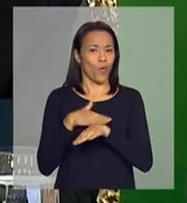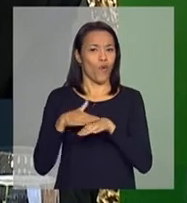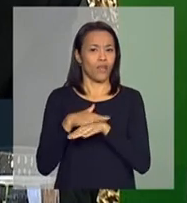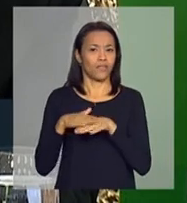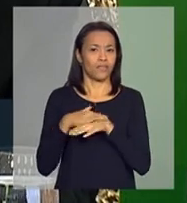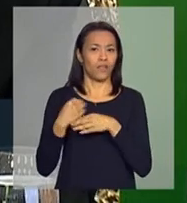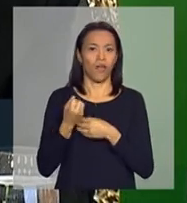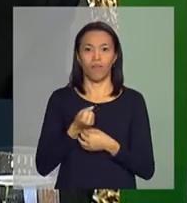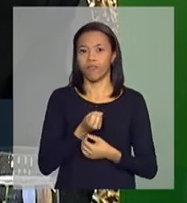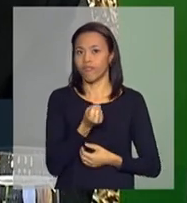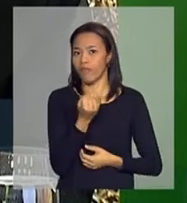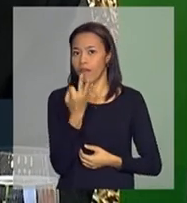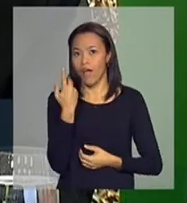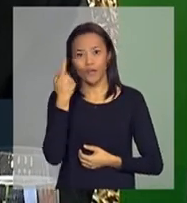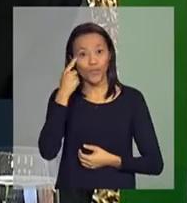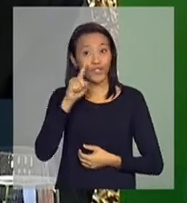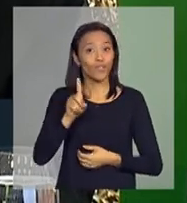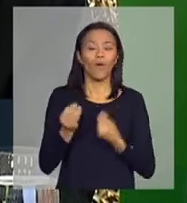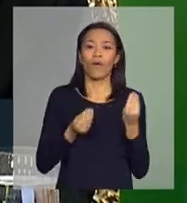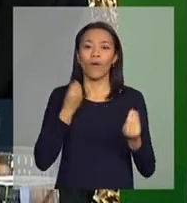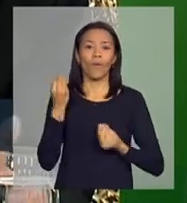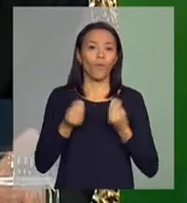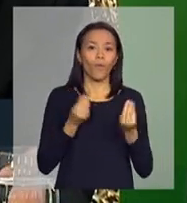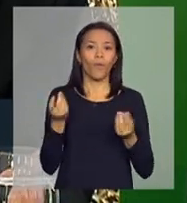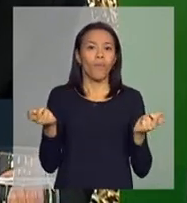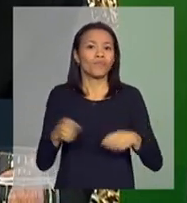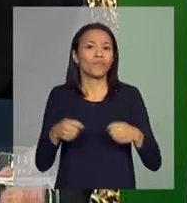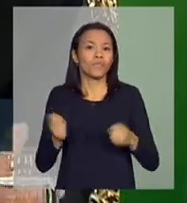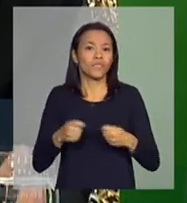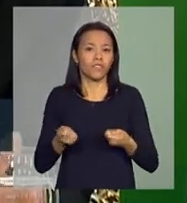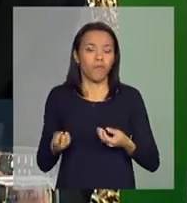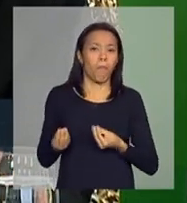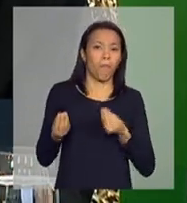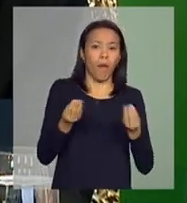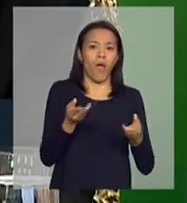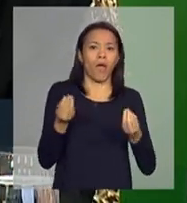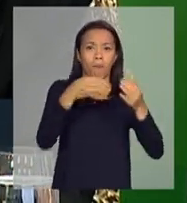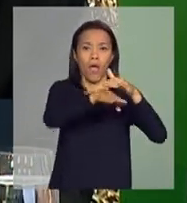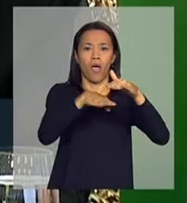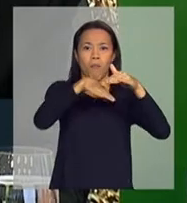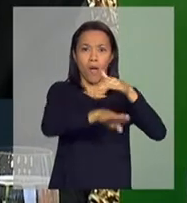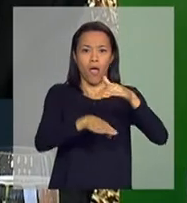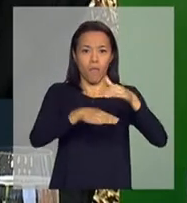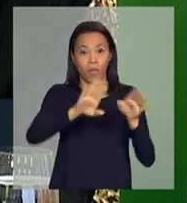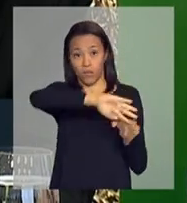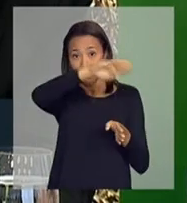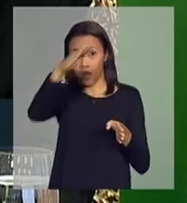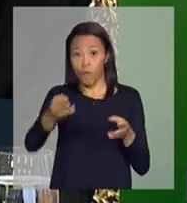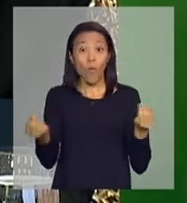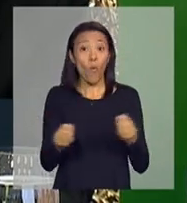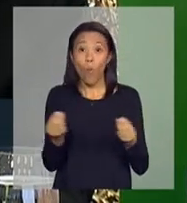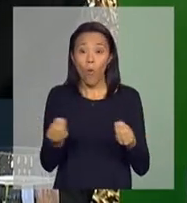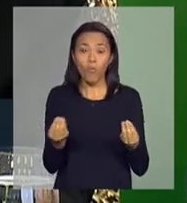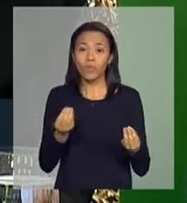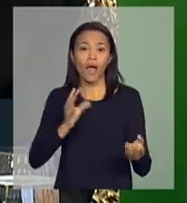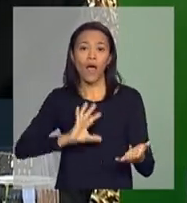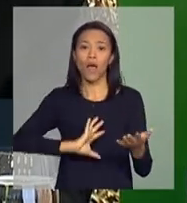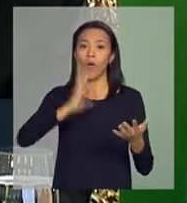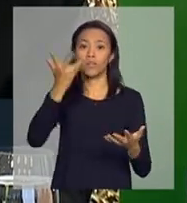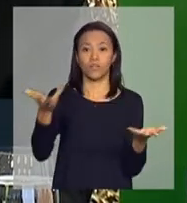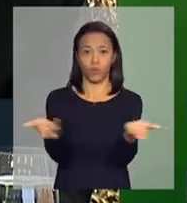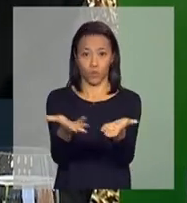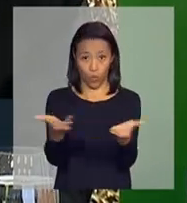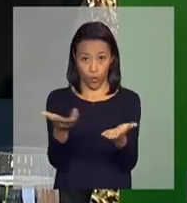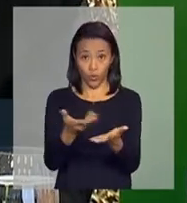a respeito da capacidade de armazenar da Conab, a respeito do Estado que se encontra hoje os